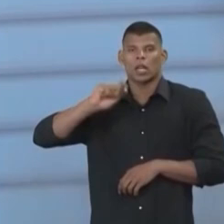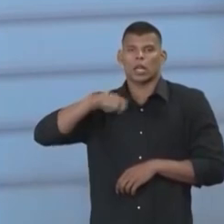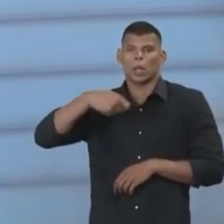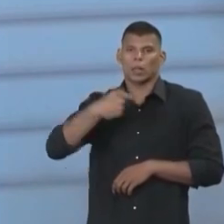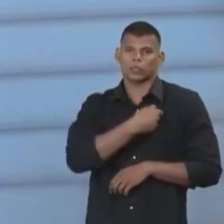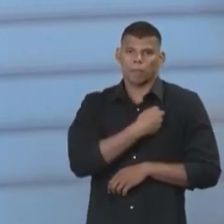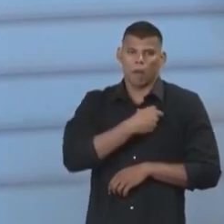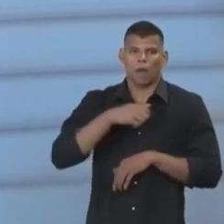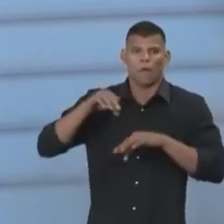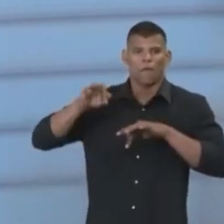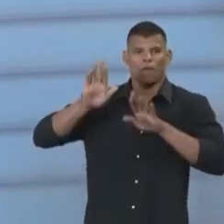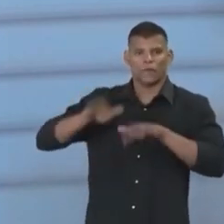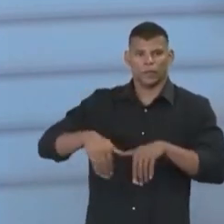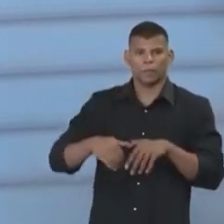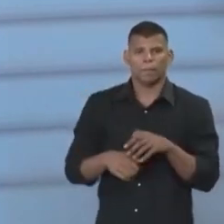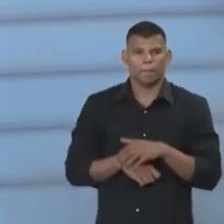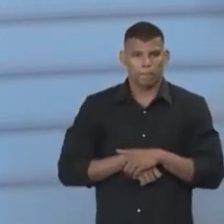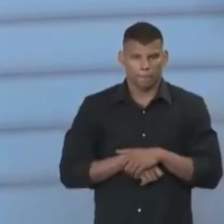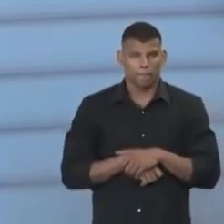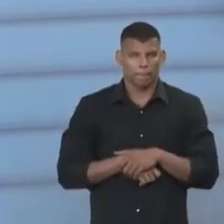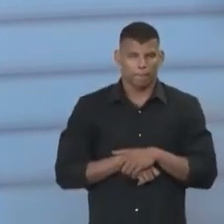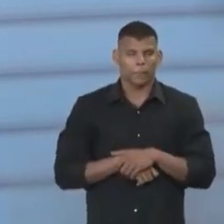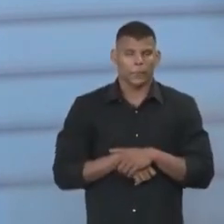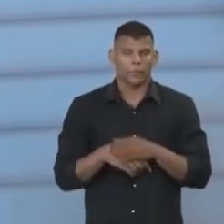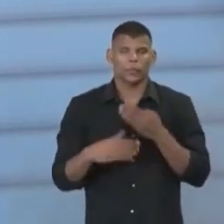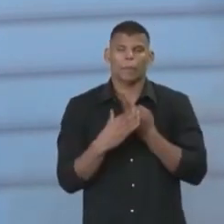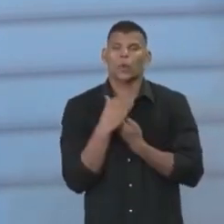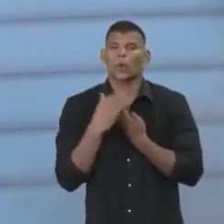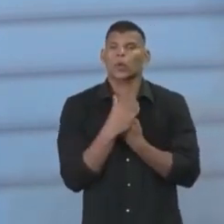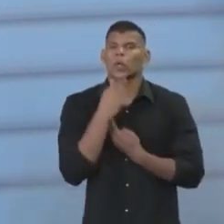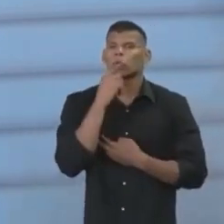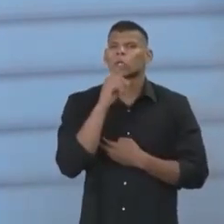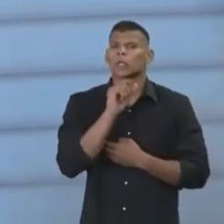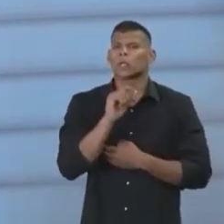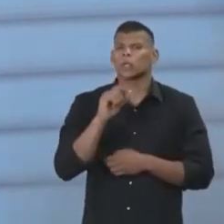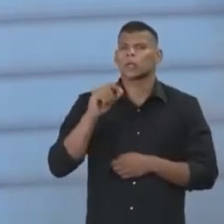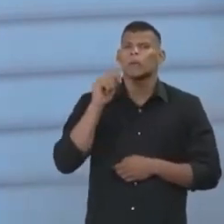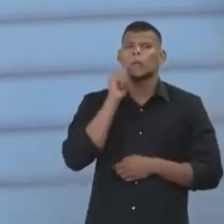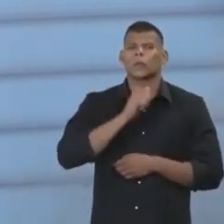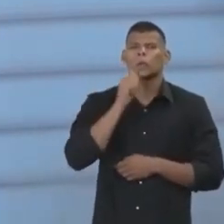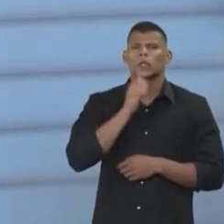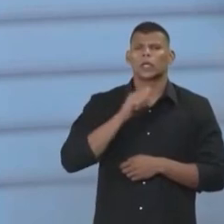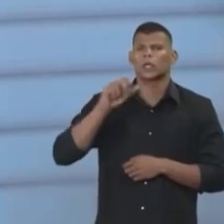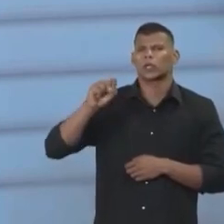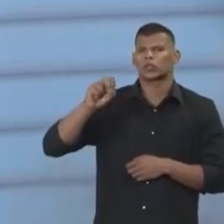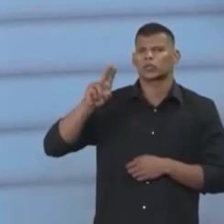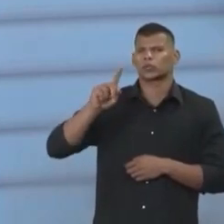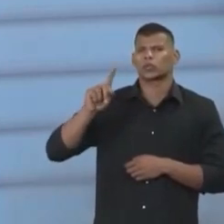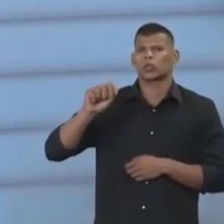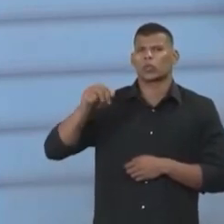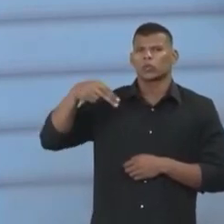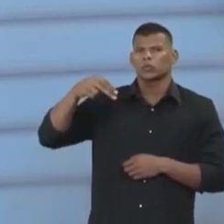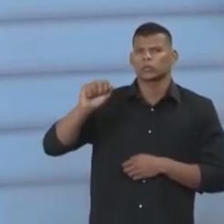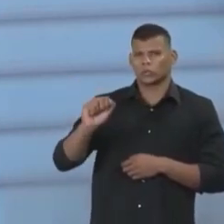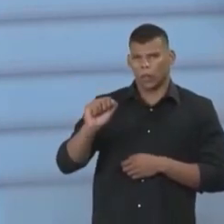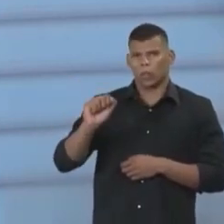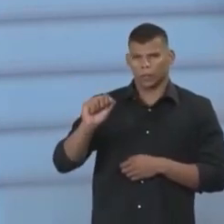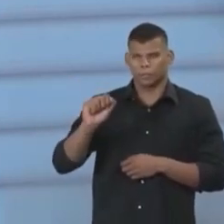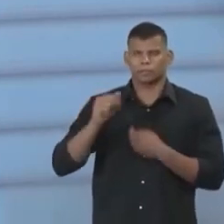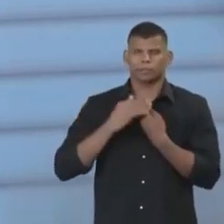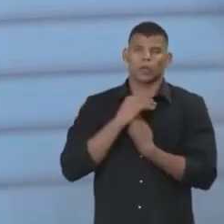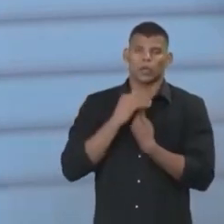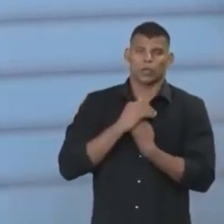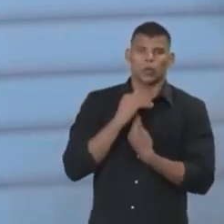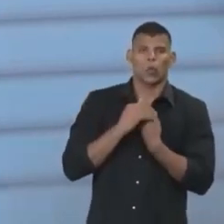Espanha. E tive o prazer de ser orientada pela professora Suzana Borraz Pentinati. Então, esses dois grandes